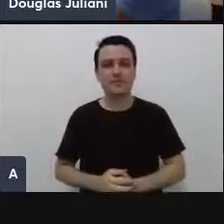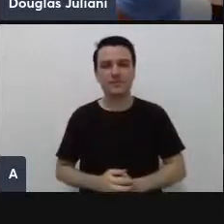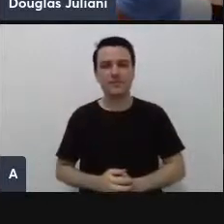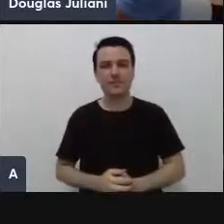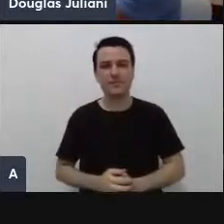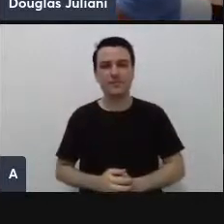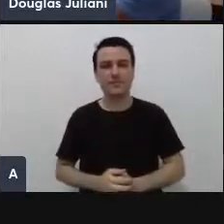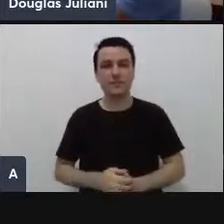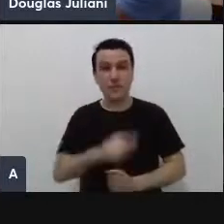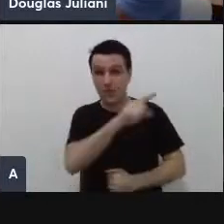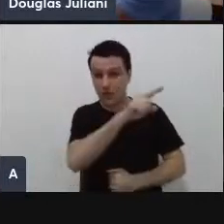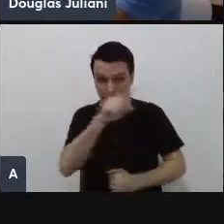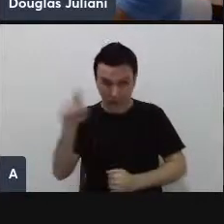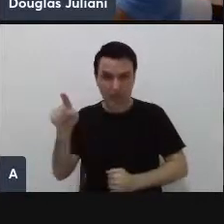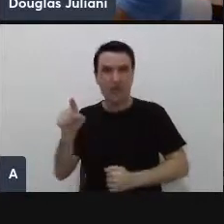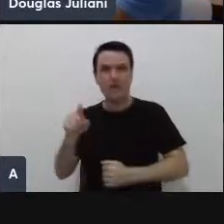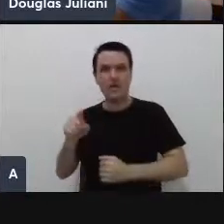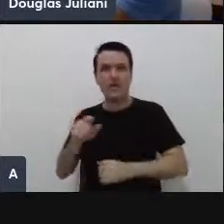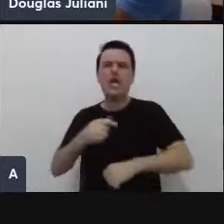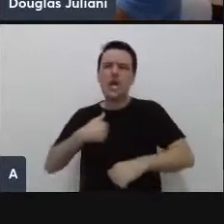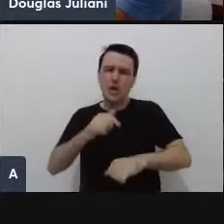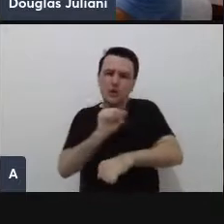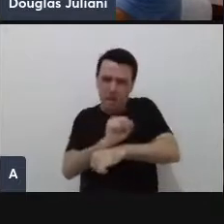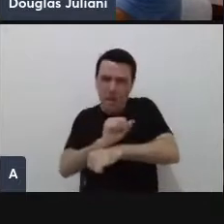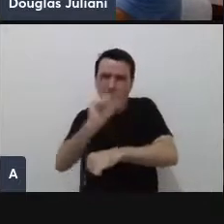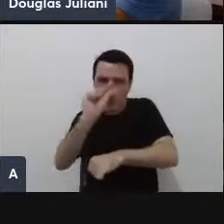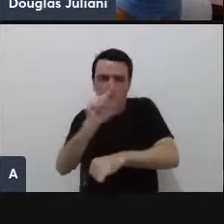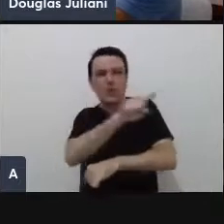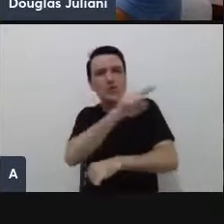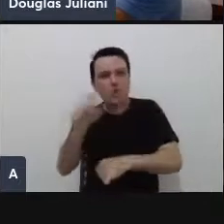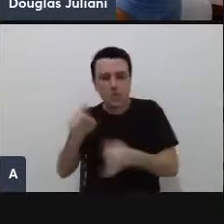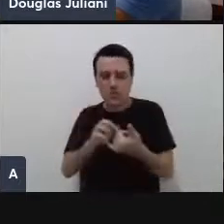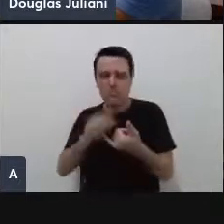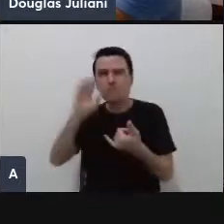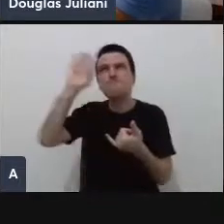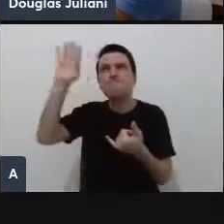enquanto vocês vão gerando vou dar um tempinho para vocês irem gerando as ideias